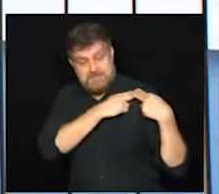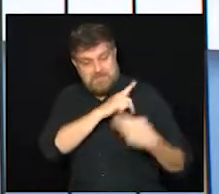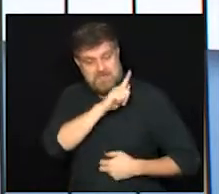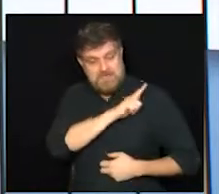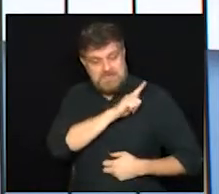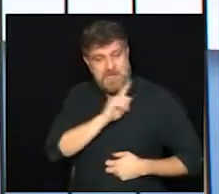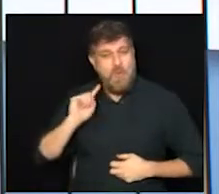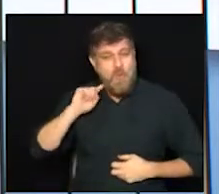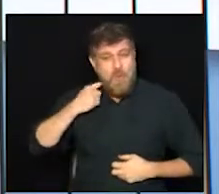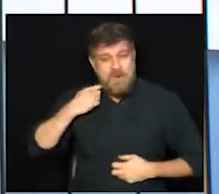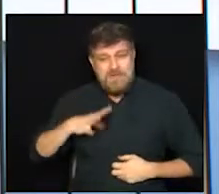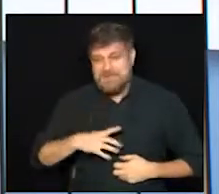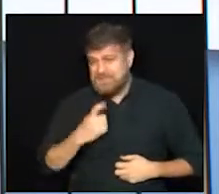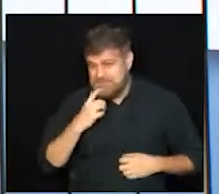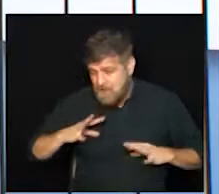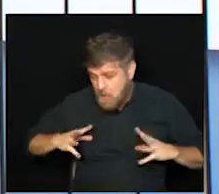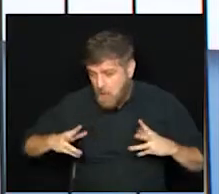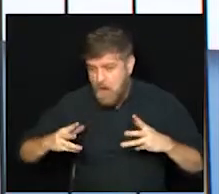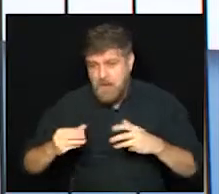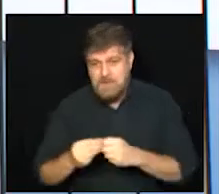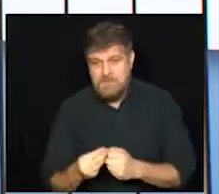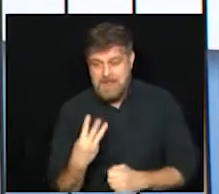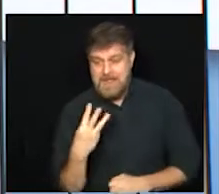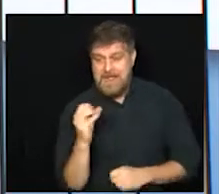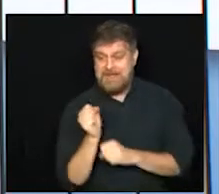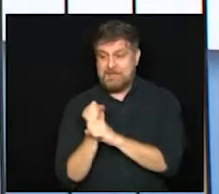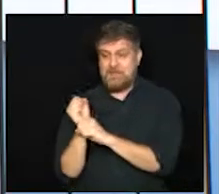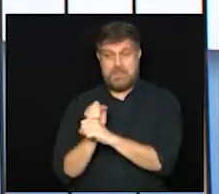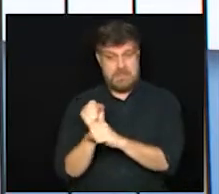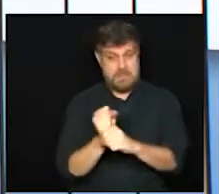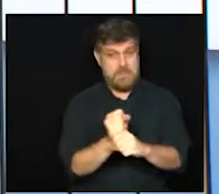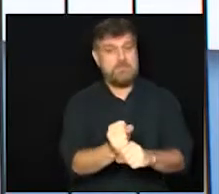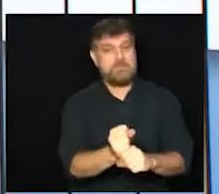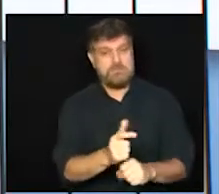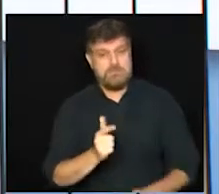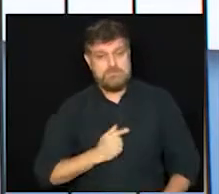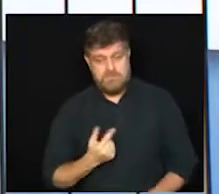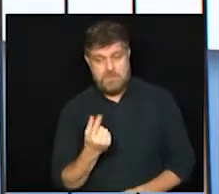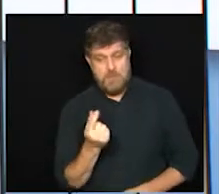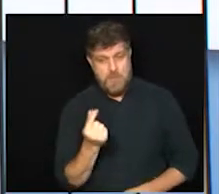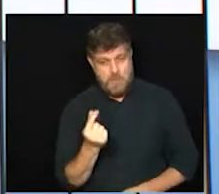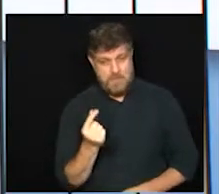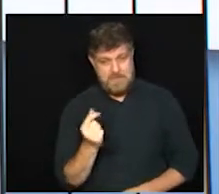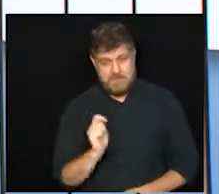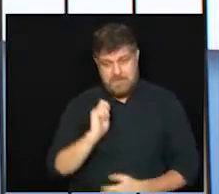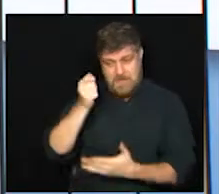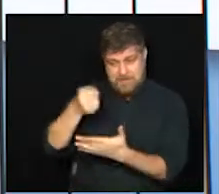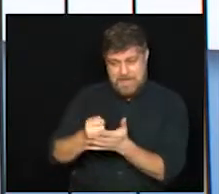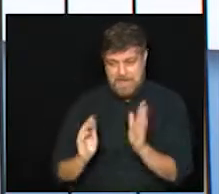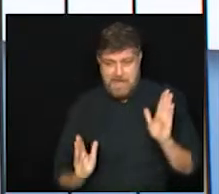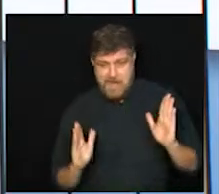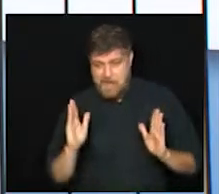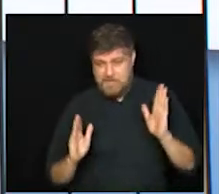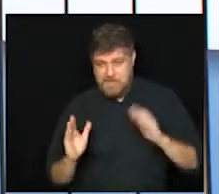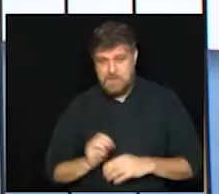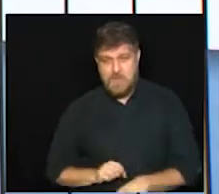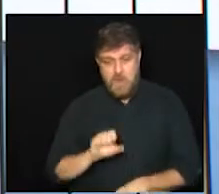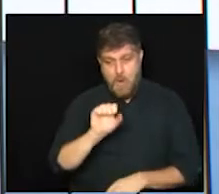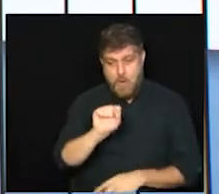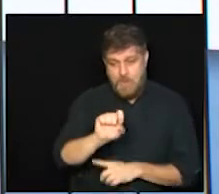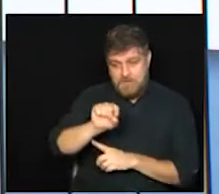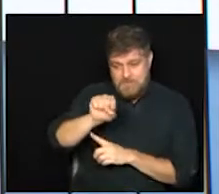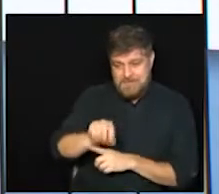cadeia do lixo de Campinas nos próximos 30 anos. E o valor estimado para esse período é de 8